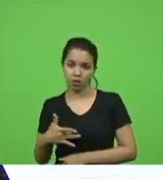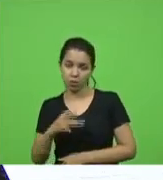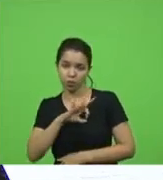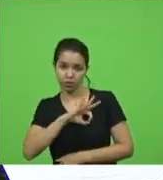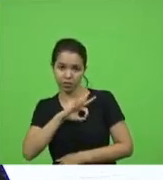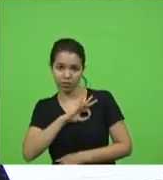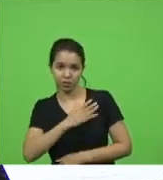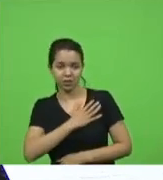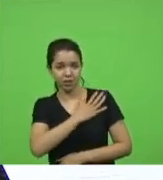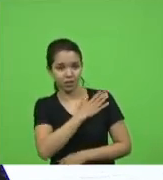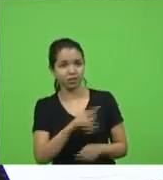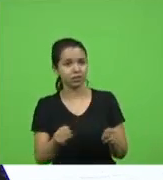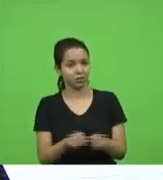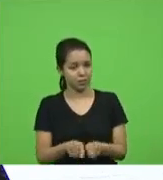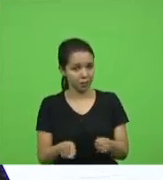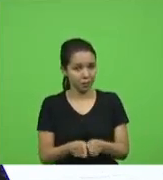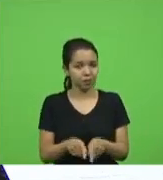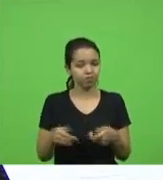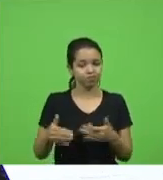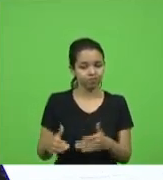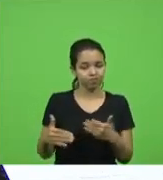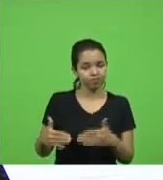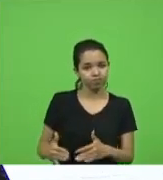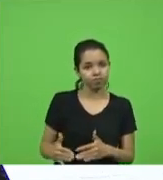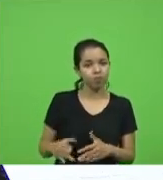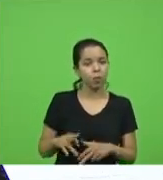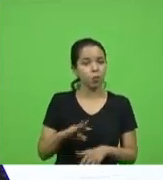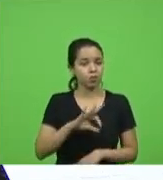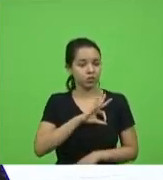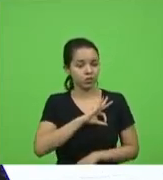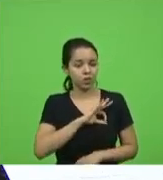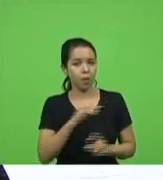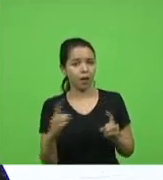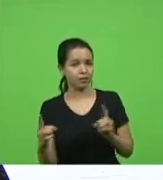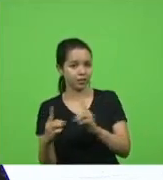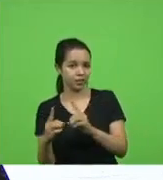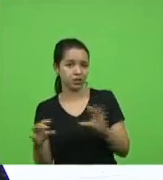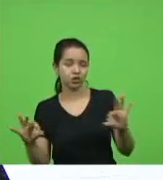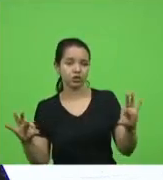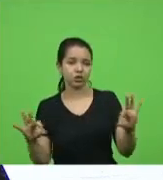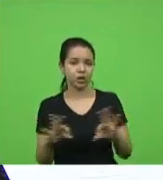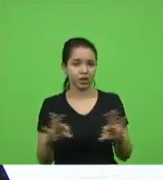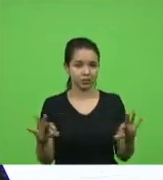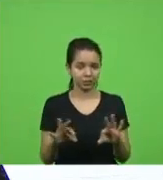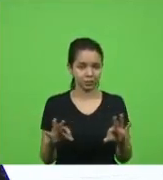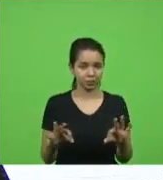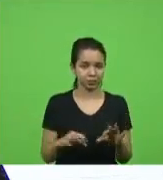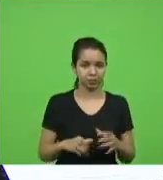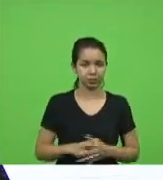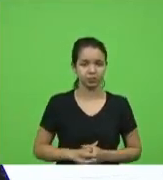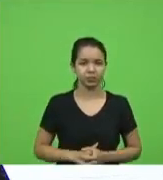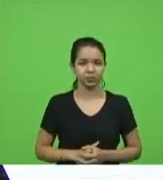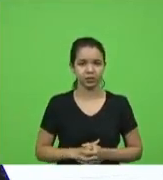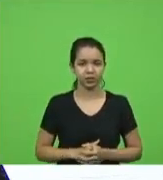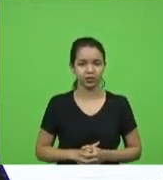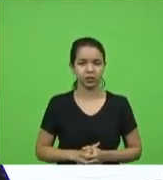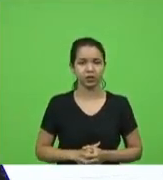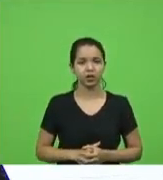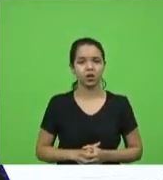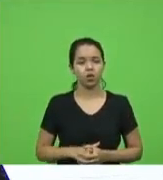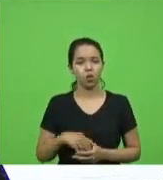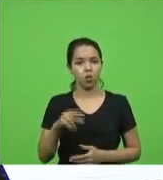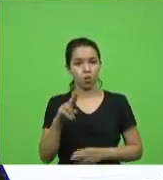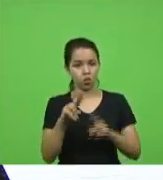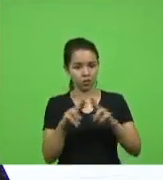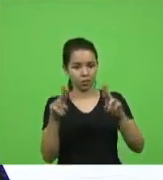também está deixando a desejar policial não está sendo atendido pelo Unimed Praski esse plano